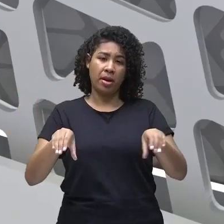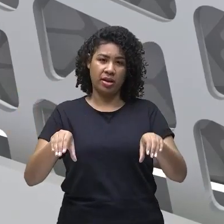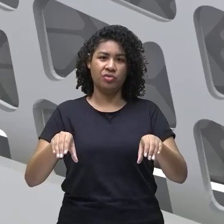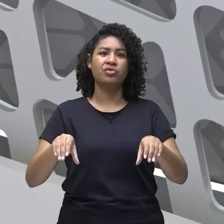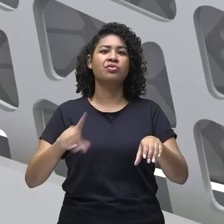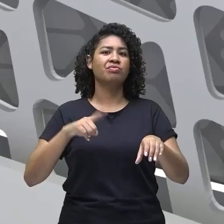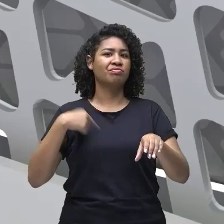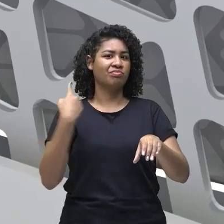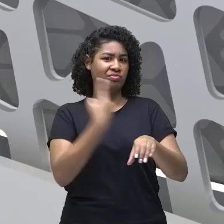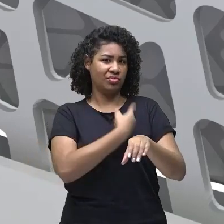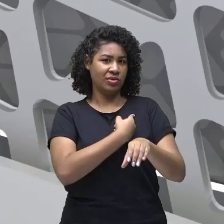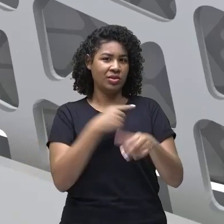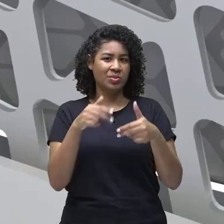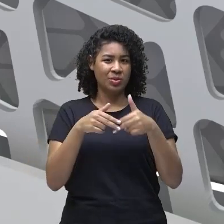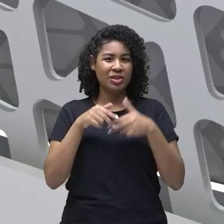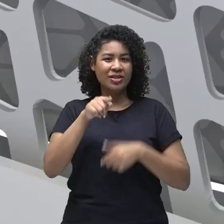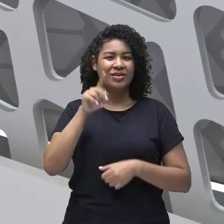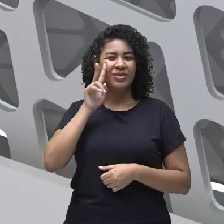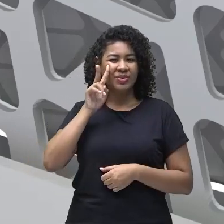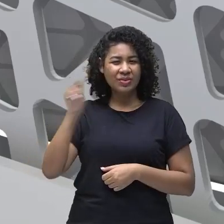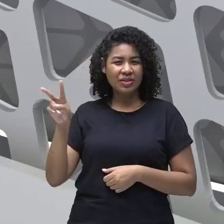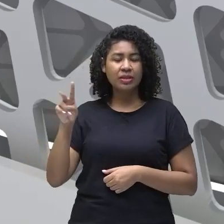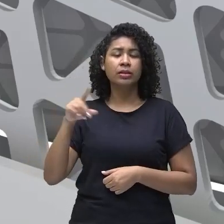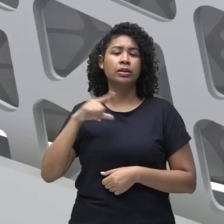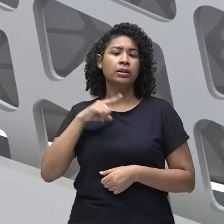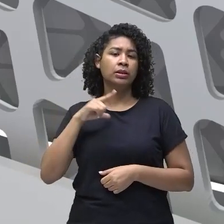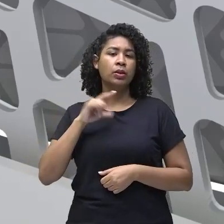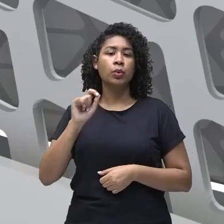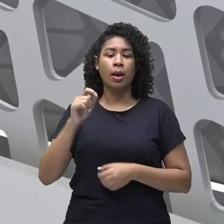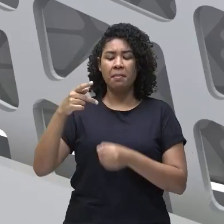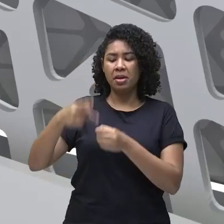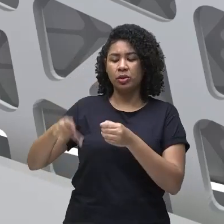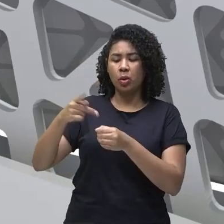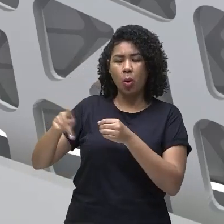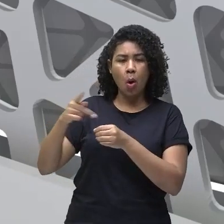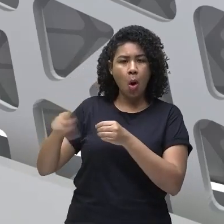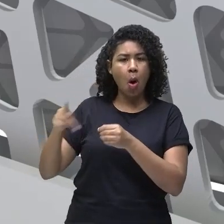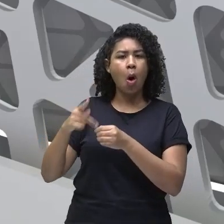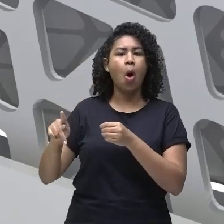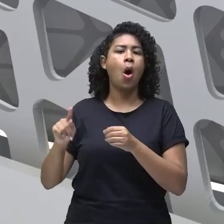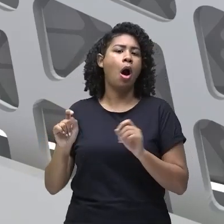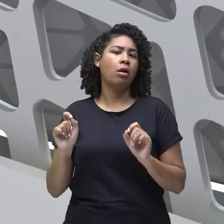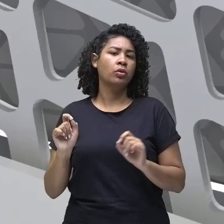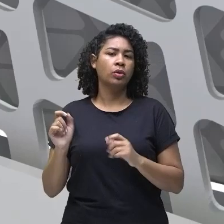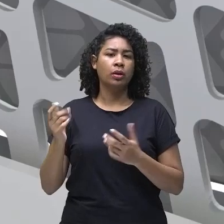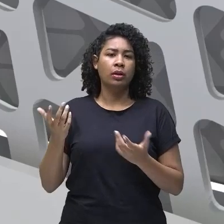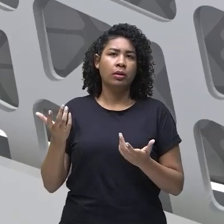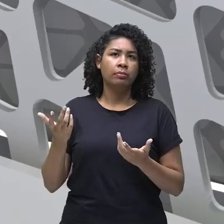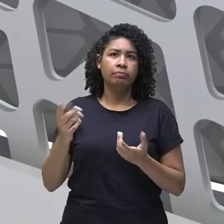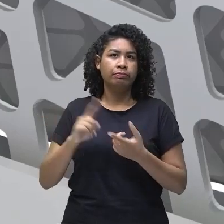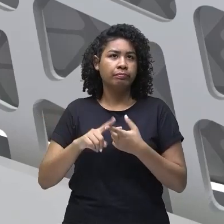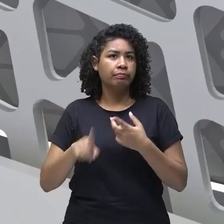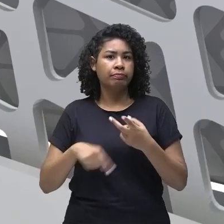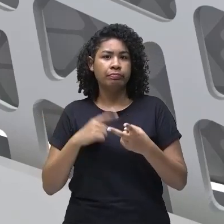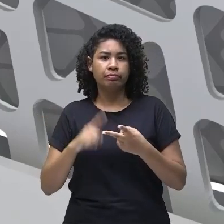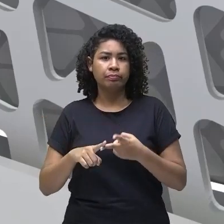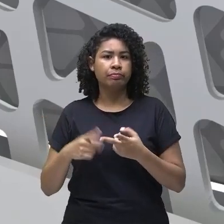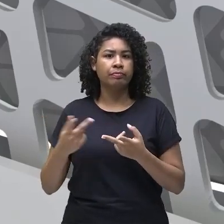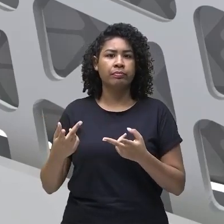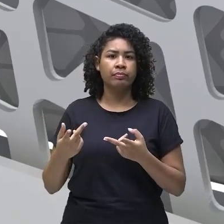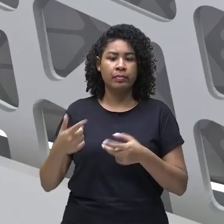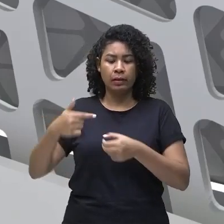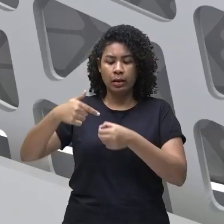A gente viu aí queimas de combustíveis fósseis. O que vem aí dos combustíveis fósseis? A gente está falando de gás, gasolina,